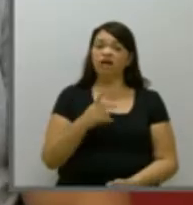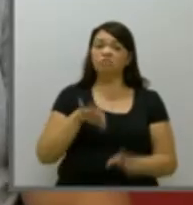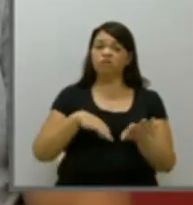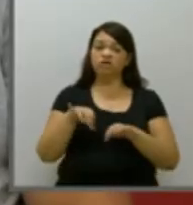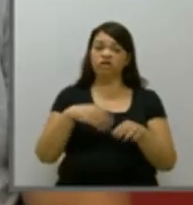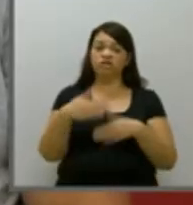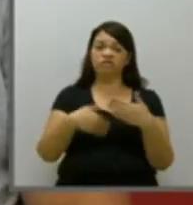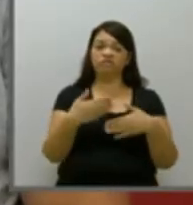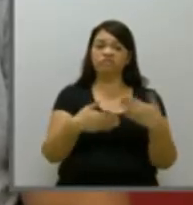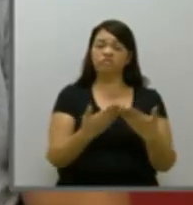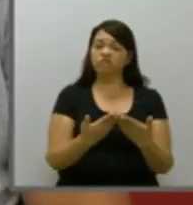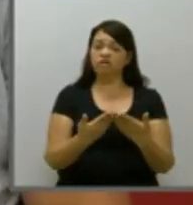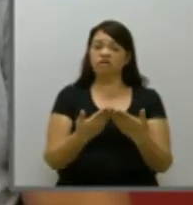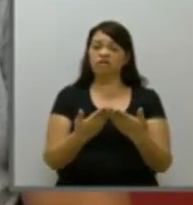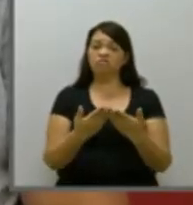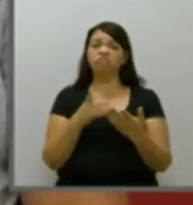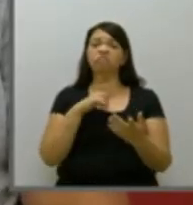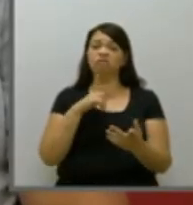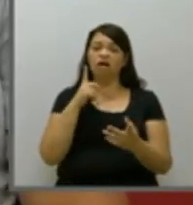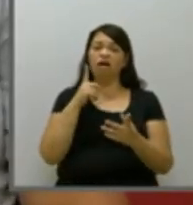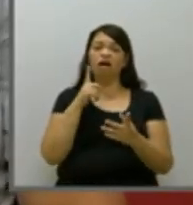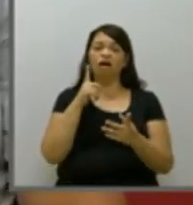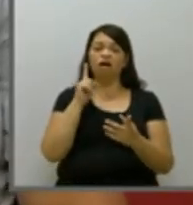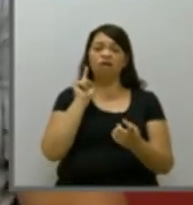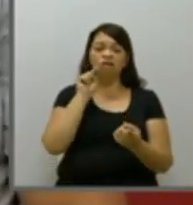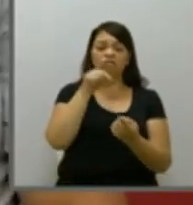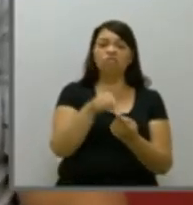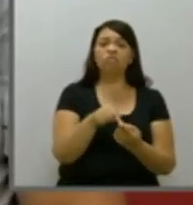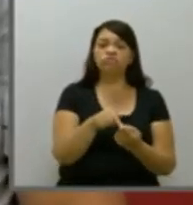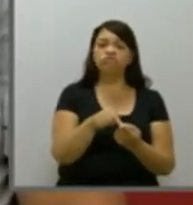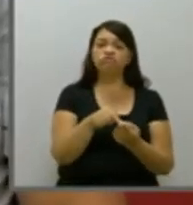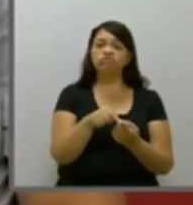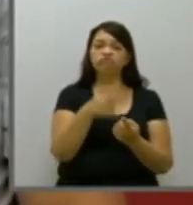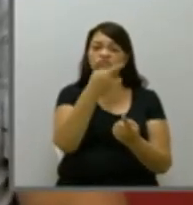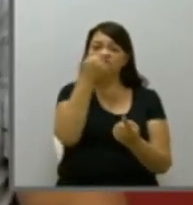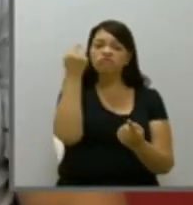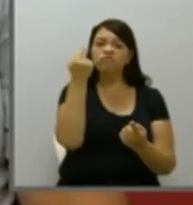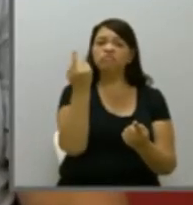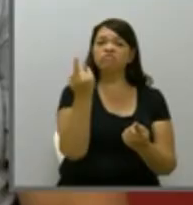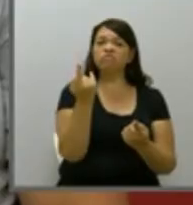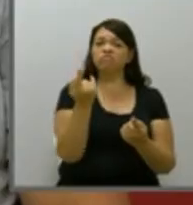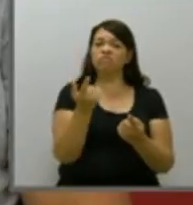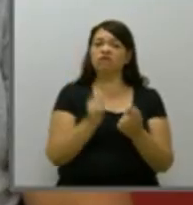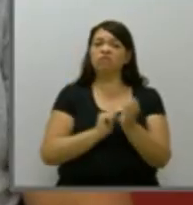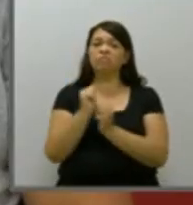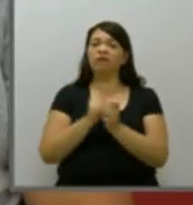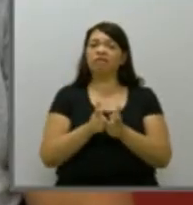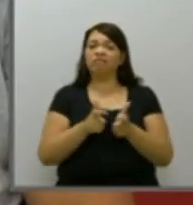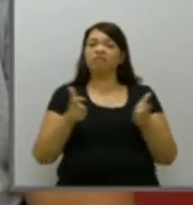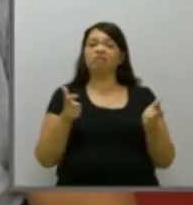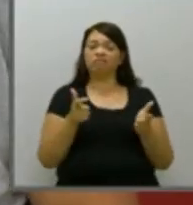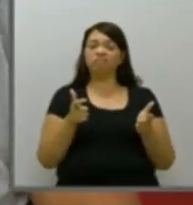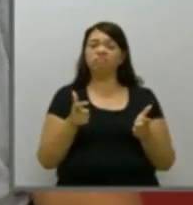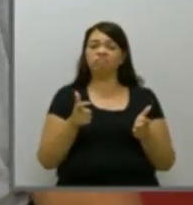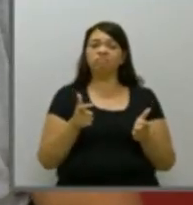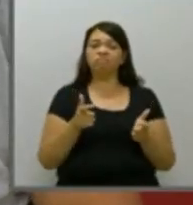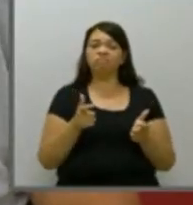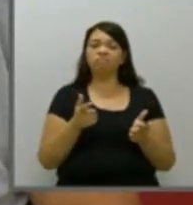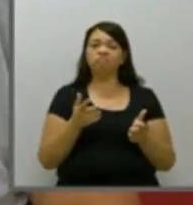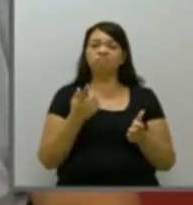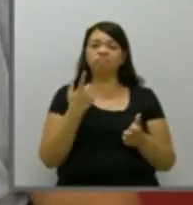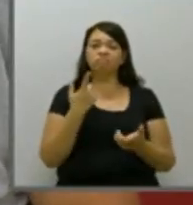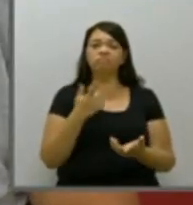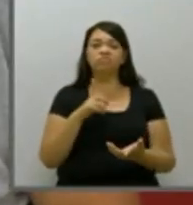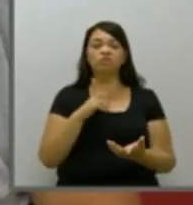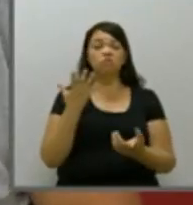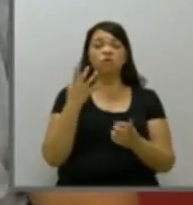todos voltados por interesse do lucro dos grandes. Infelizmente, a crise está colocada e nós dizemos que hoje os trabalhadores, inclusive os